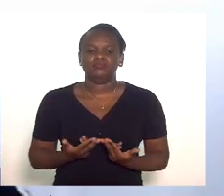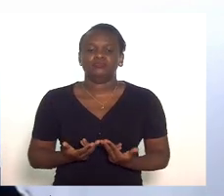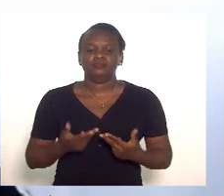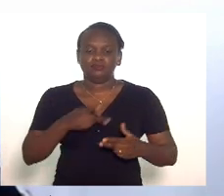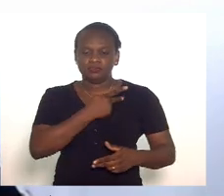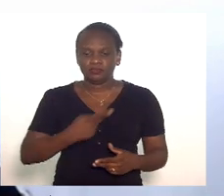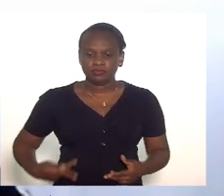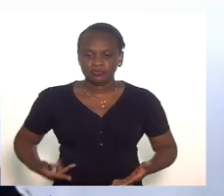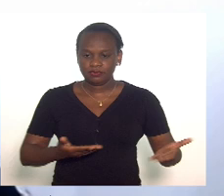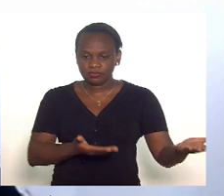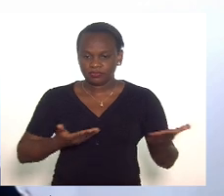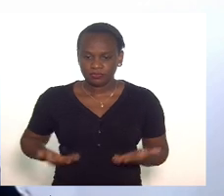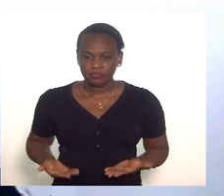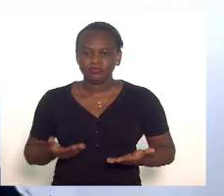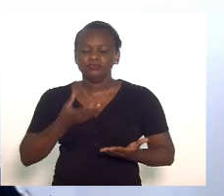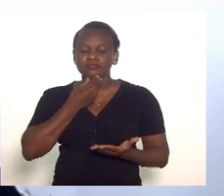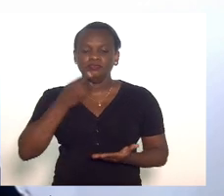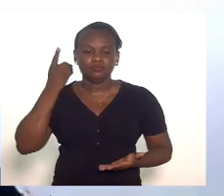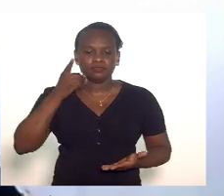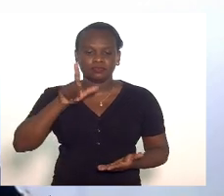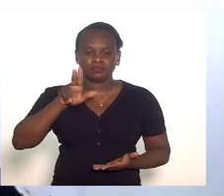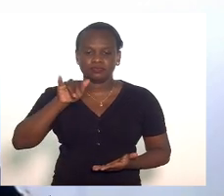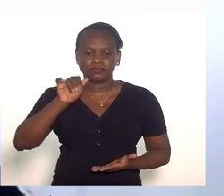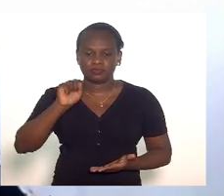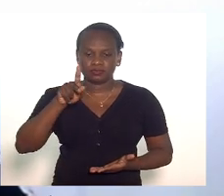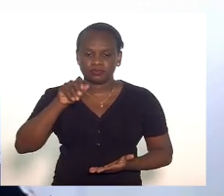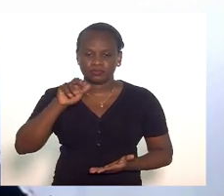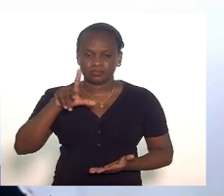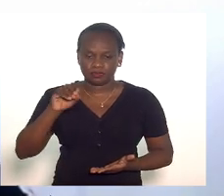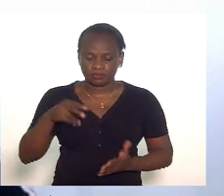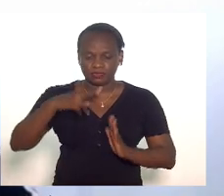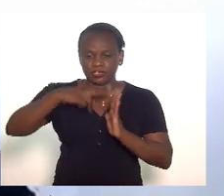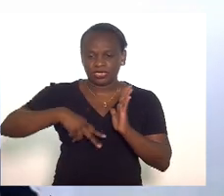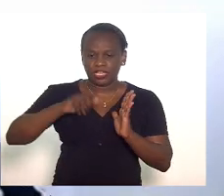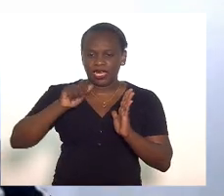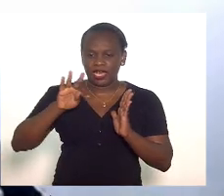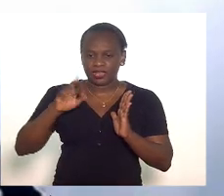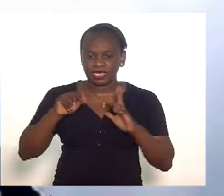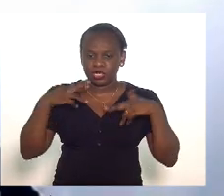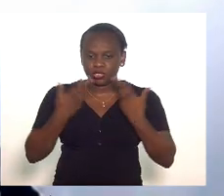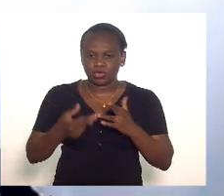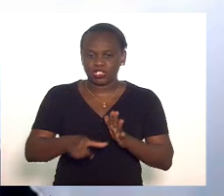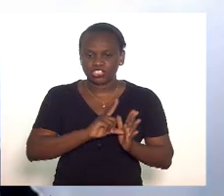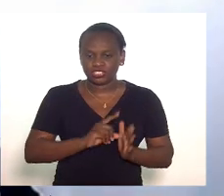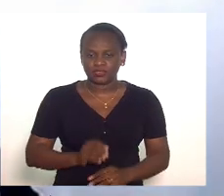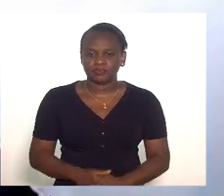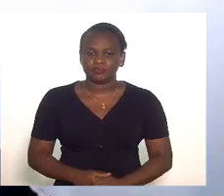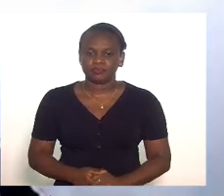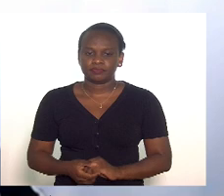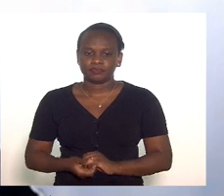a presidência, convido o senhor deputado Luiz Paulo para fazer a leitura da ata da sessão anterior.